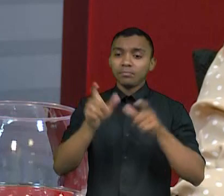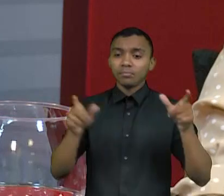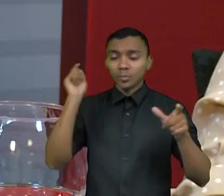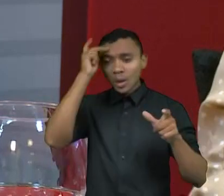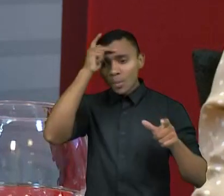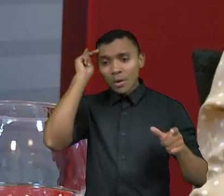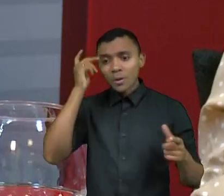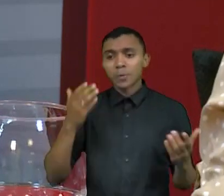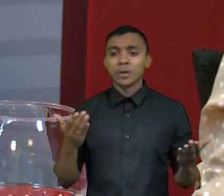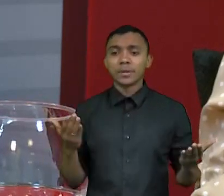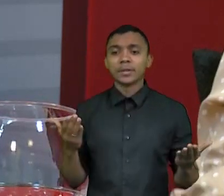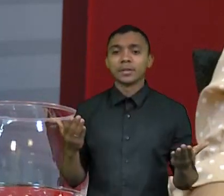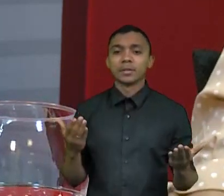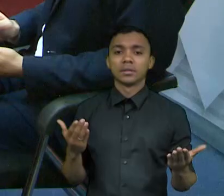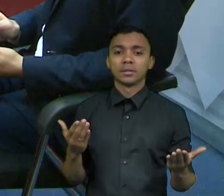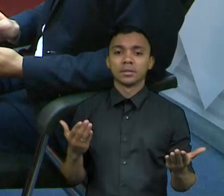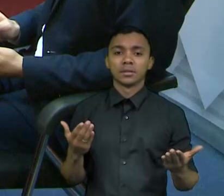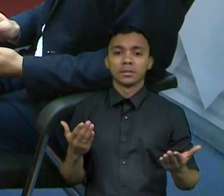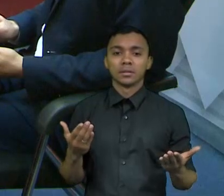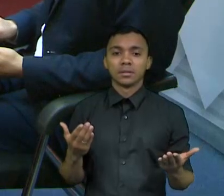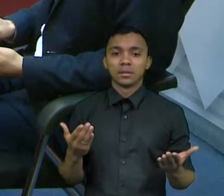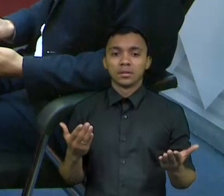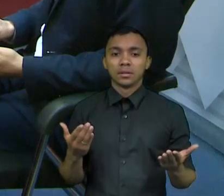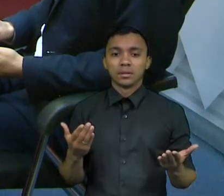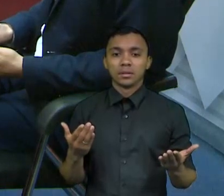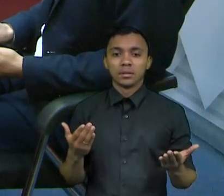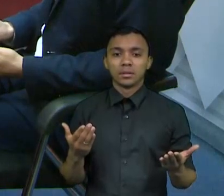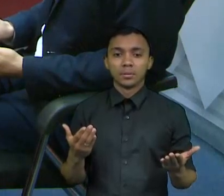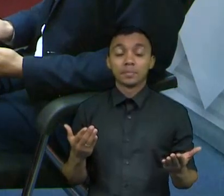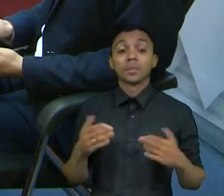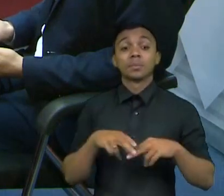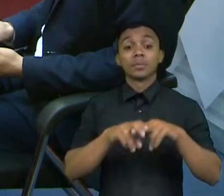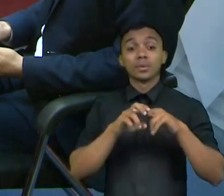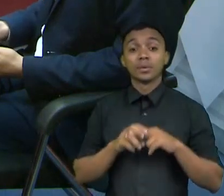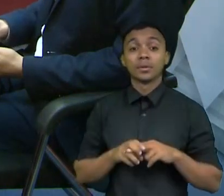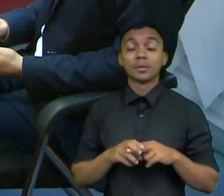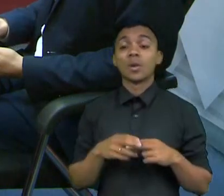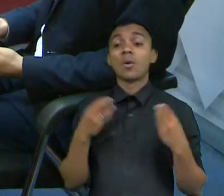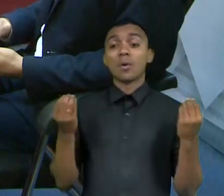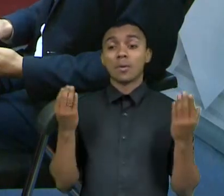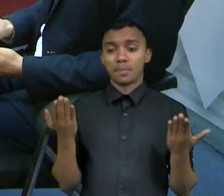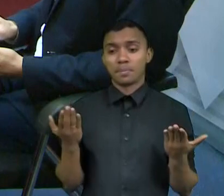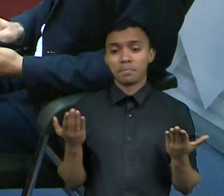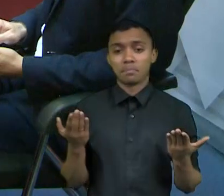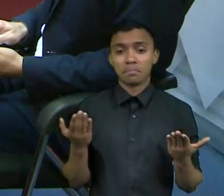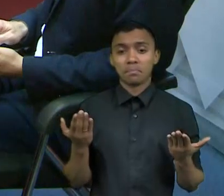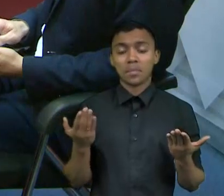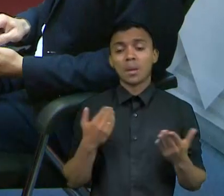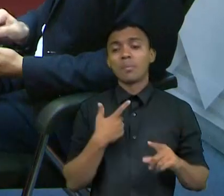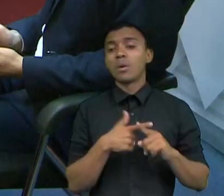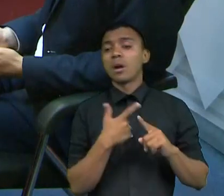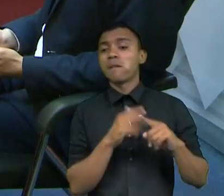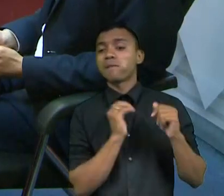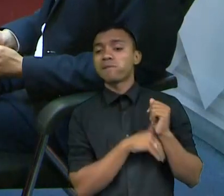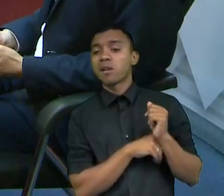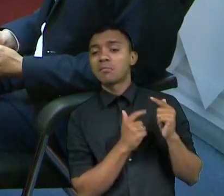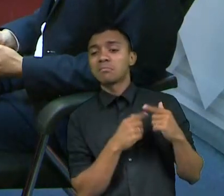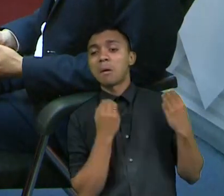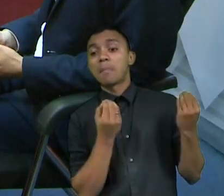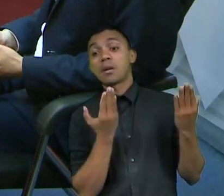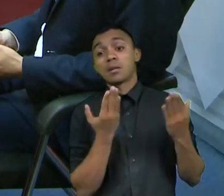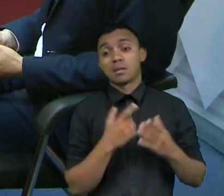instituições políticas. A a auditoria, pediram para fazer a auditoria, mas ficou em sigilo, por que será? Exatamente. Que ficou em sigilo, né? Então a gente tem